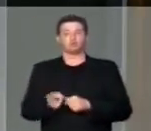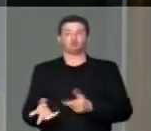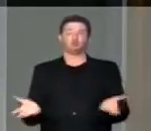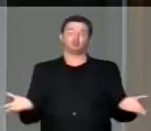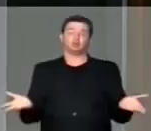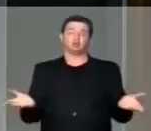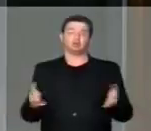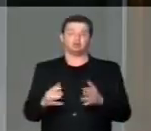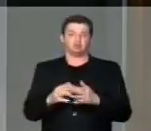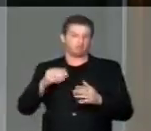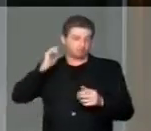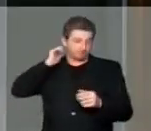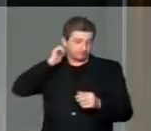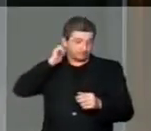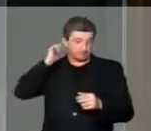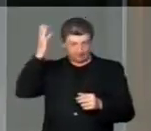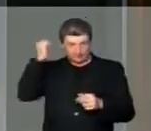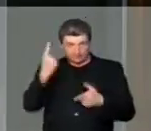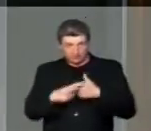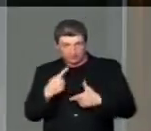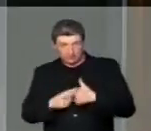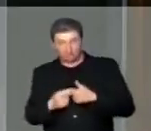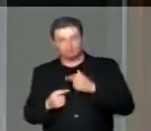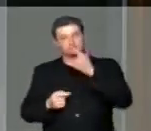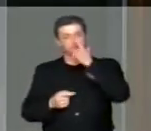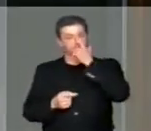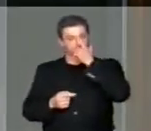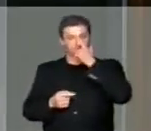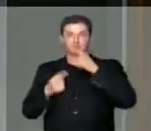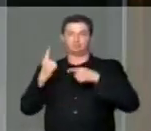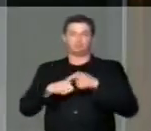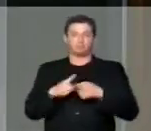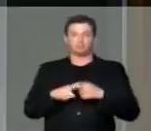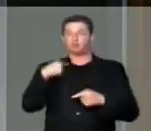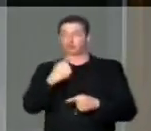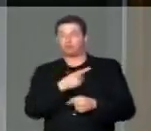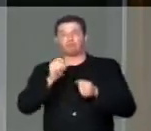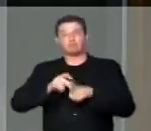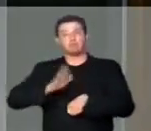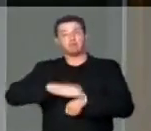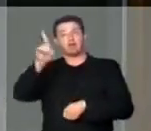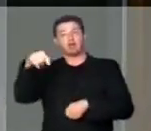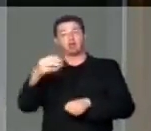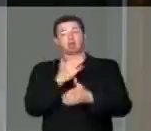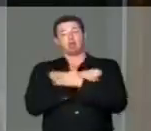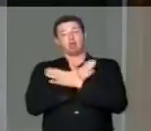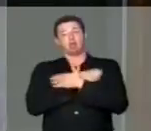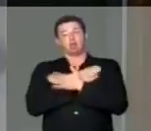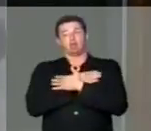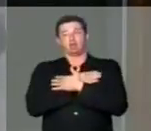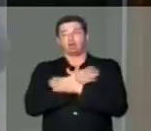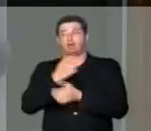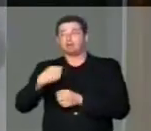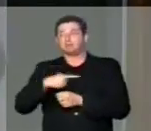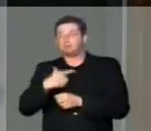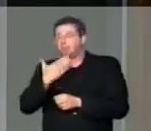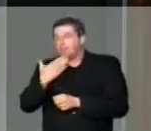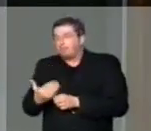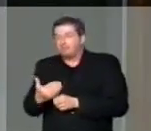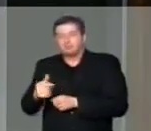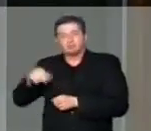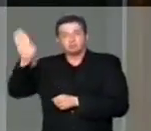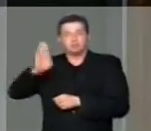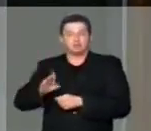competitividade. Você sabe por quê? Porque a gente só gera desemprego. E a gente tem que ter uma prioridade nesse país, neste